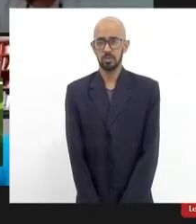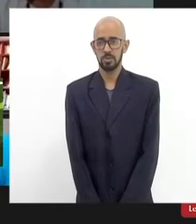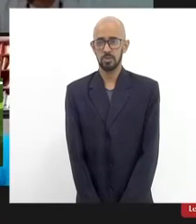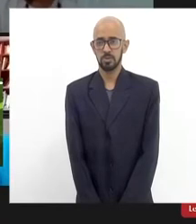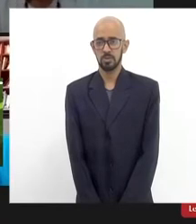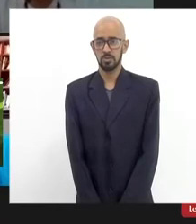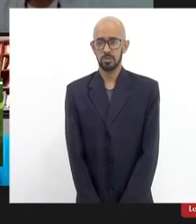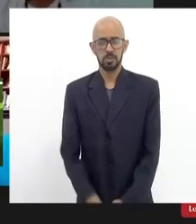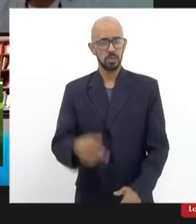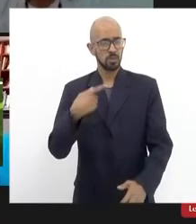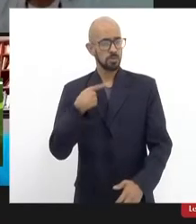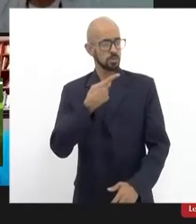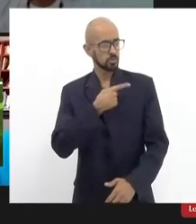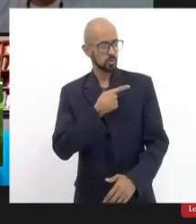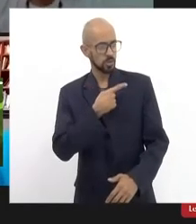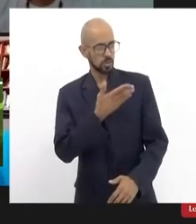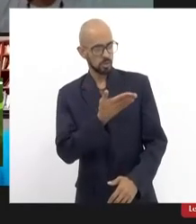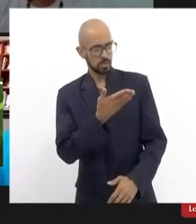cadê a reverenda